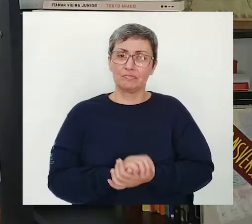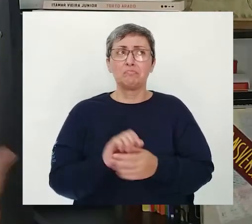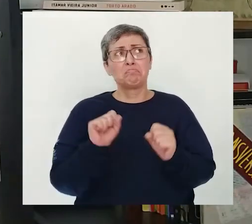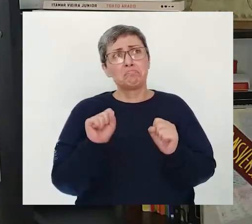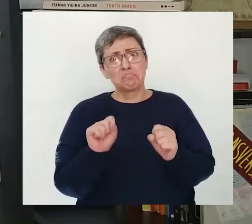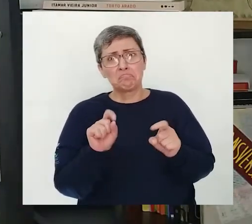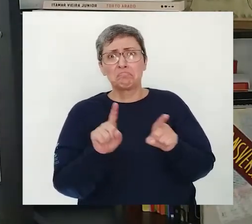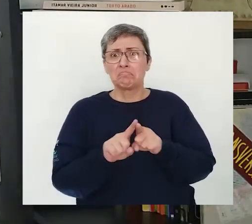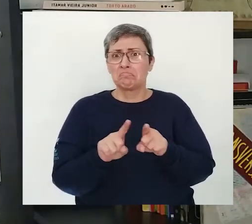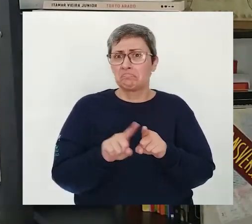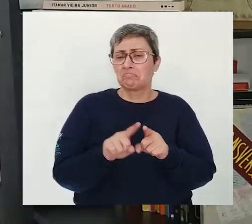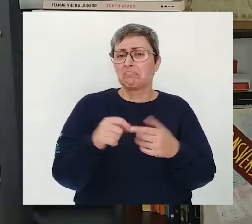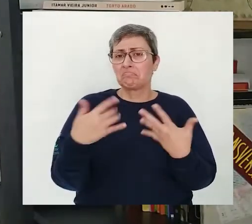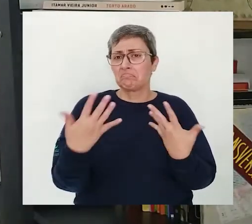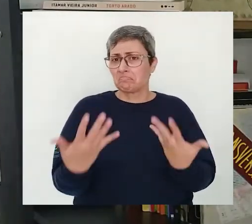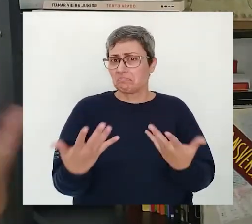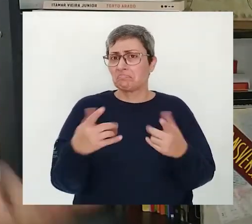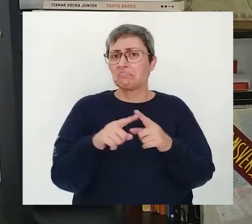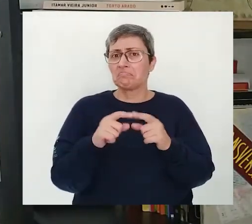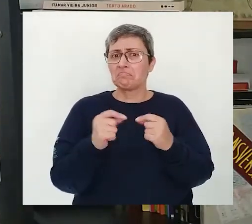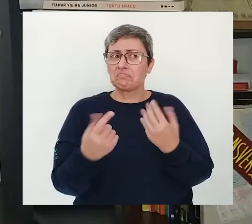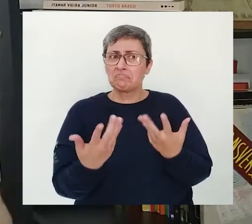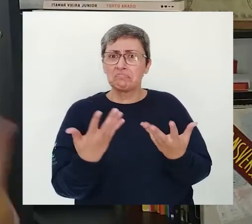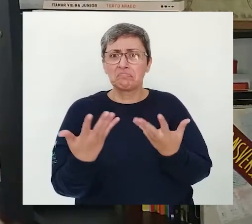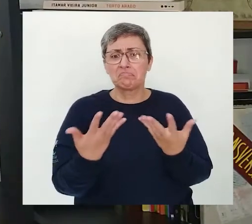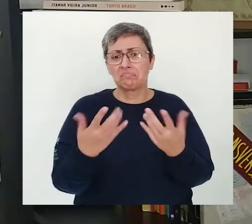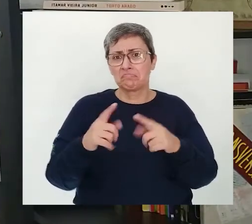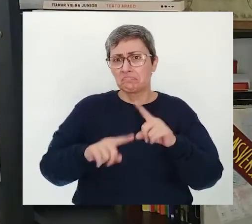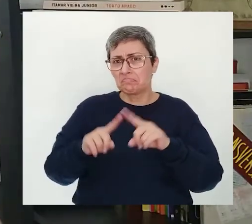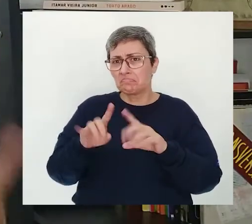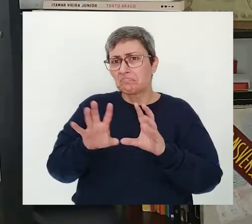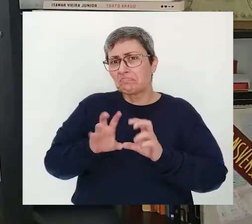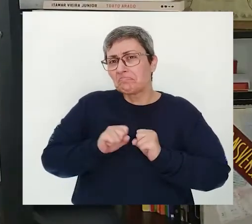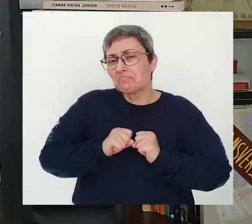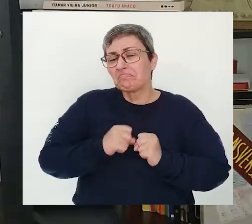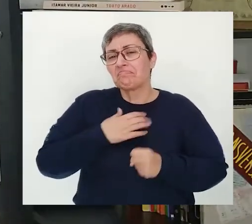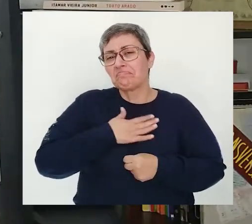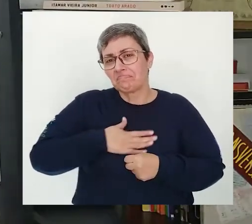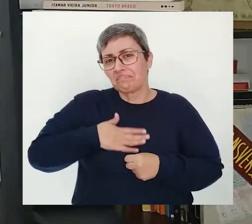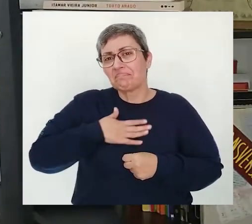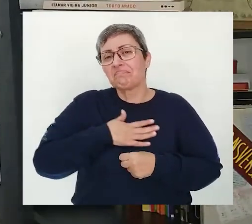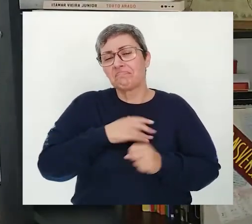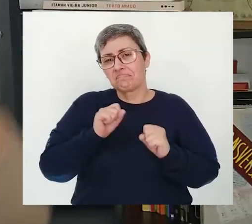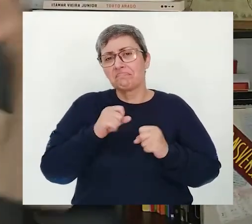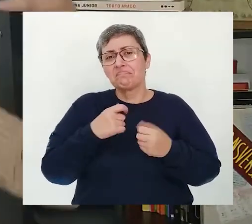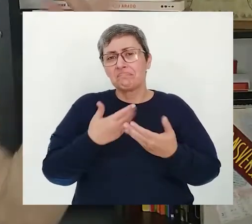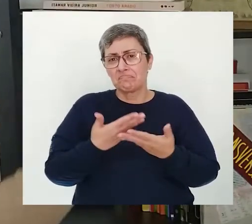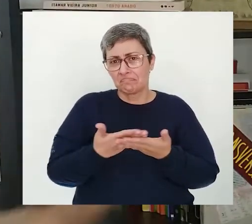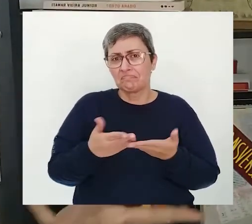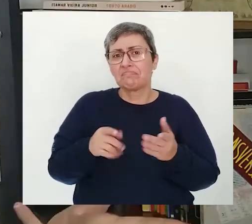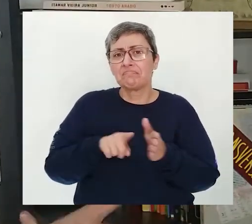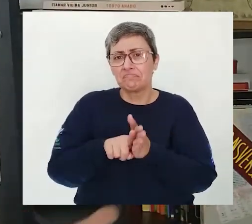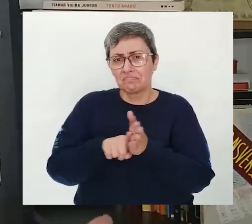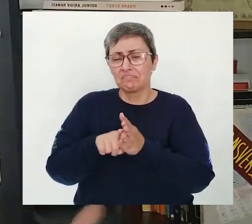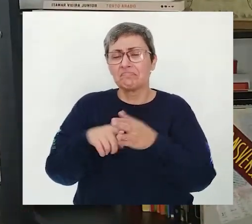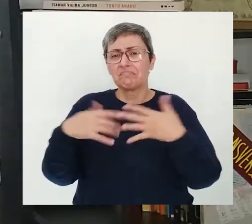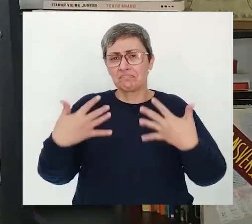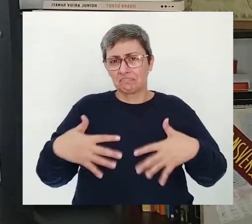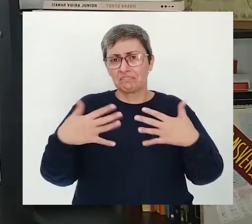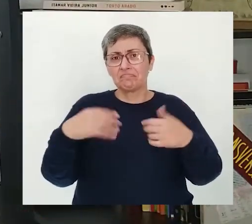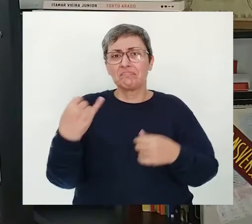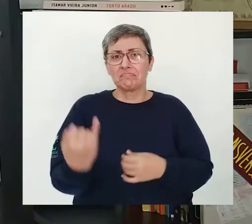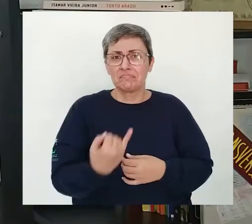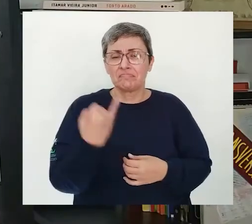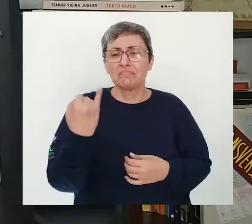Pode ser até Algum apego que você tenha Com algum objeto Que você goste bastante Dá para explorar bastante, tá gente?